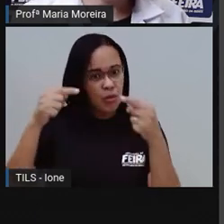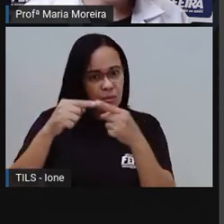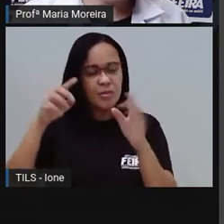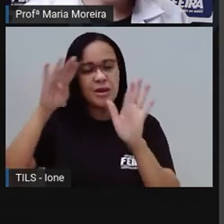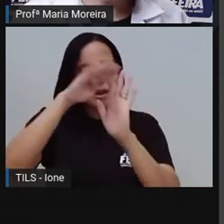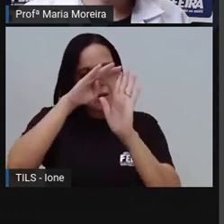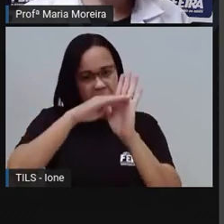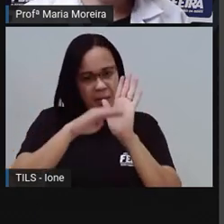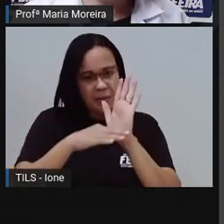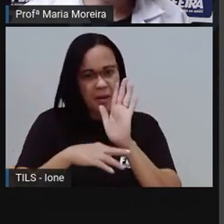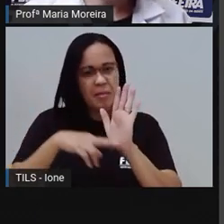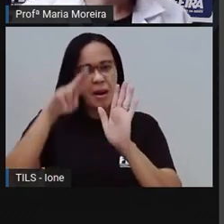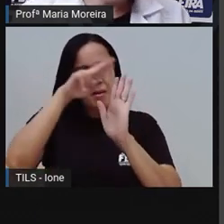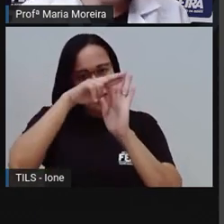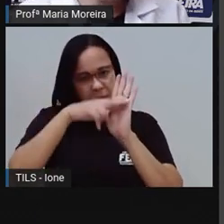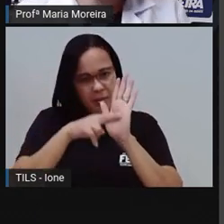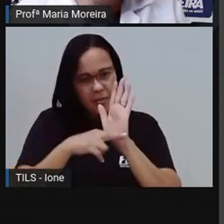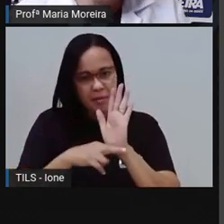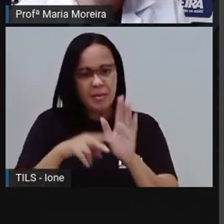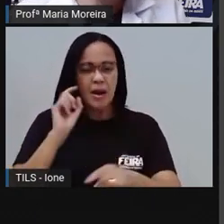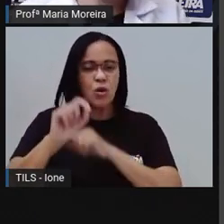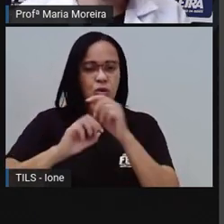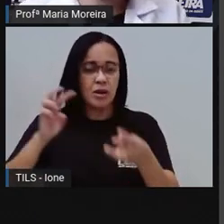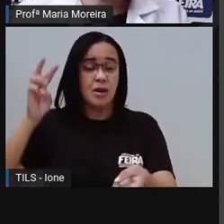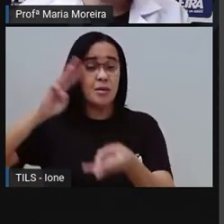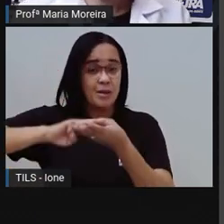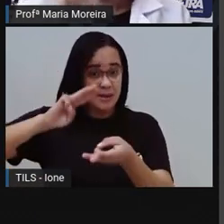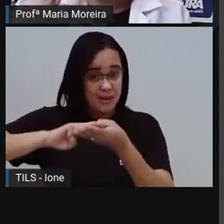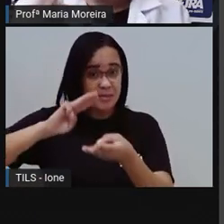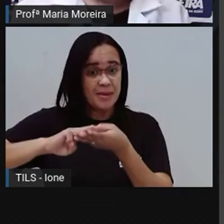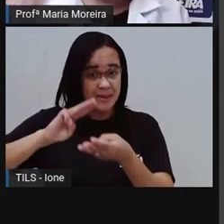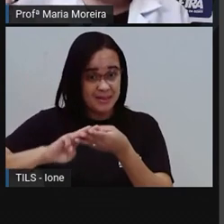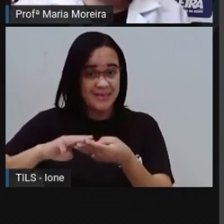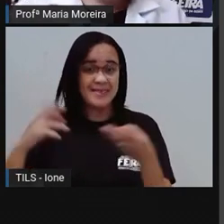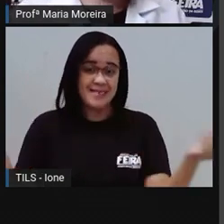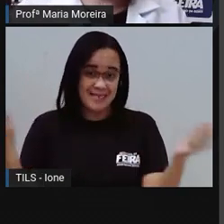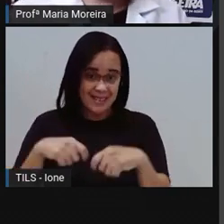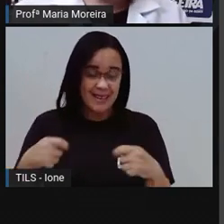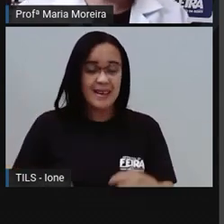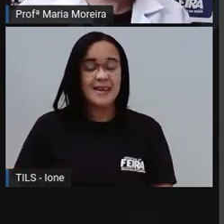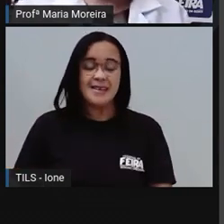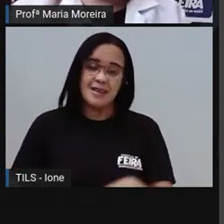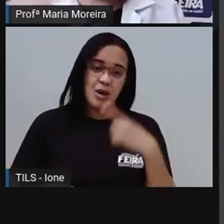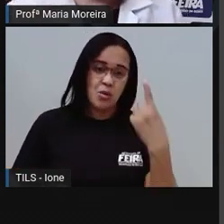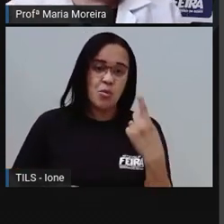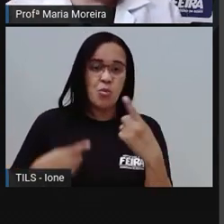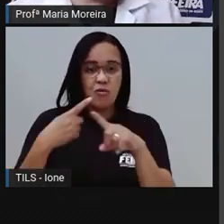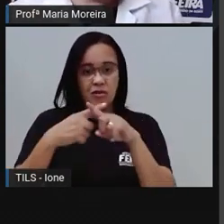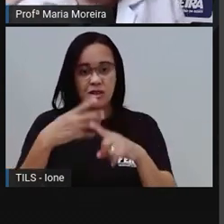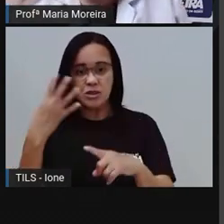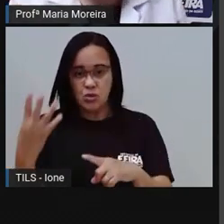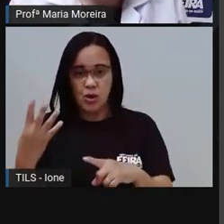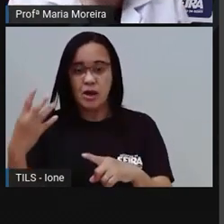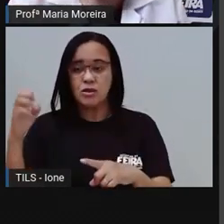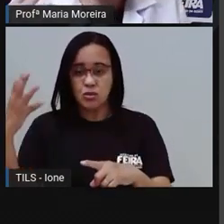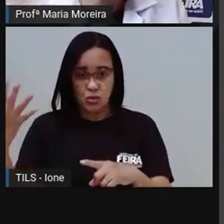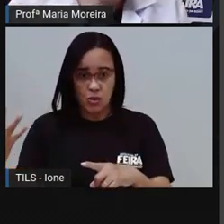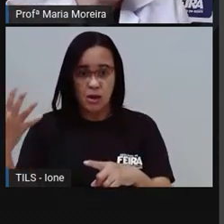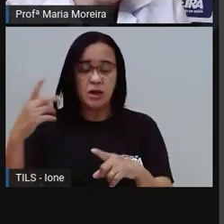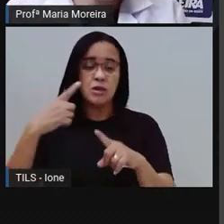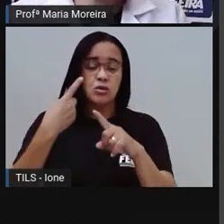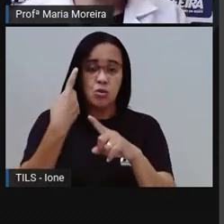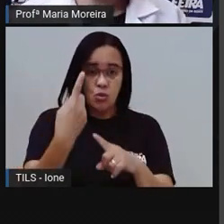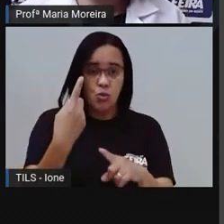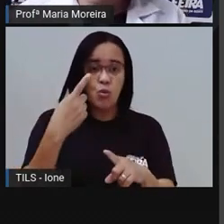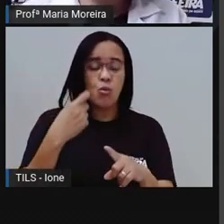multiplica aí por um, vai dar ele mesmo. Então, um vezes quatro, quatro. Um vezes cinco, cinco. Um